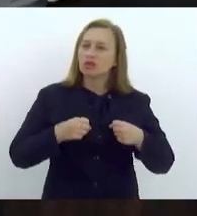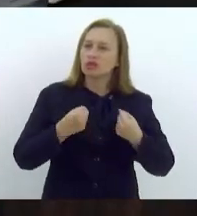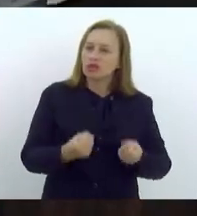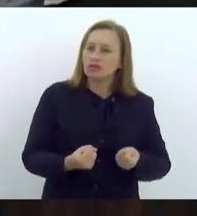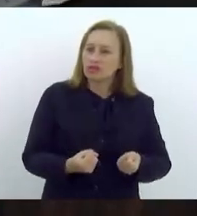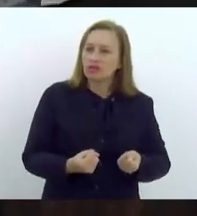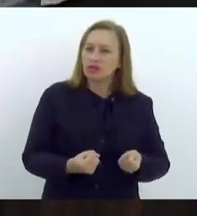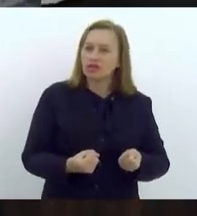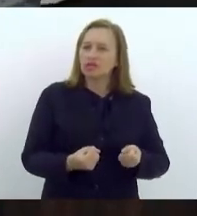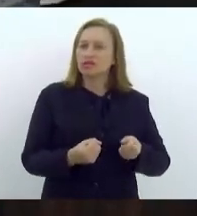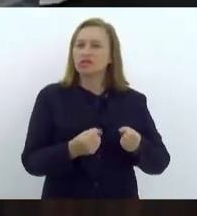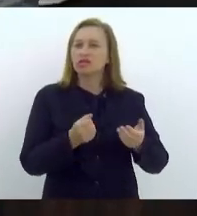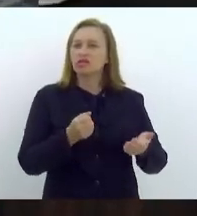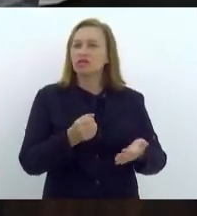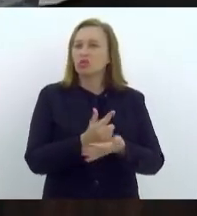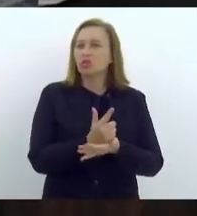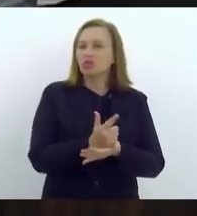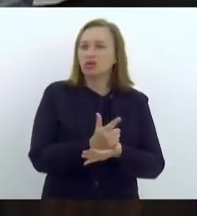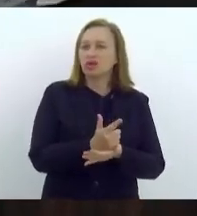deputado Tiago Rangel.